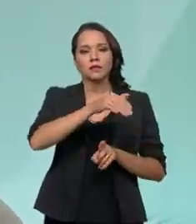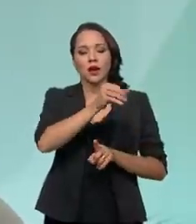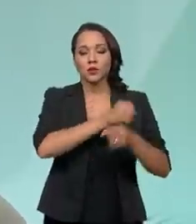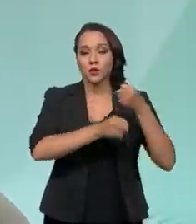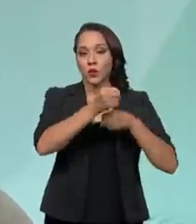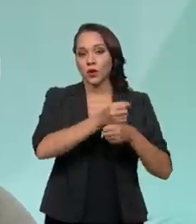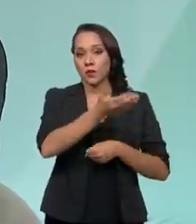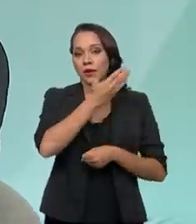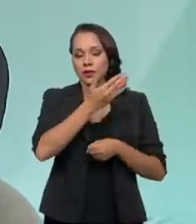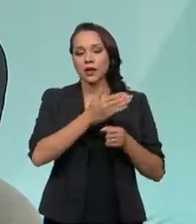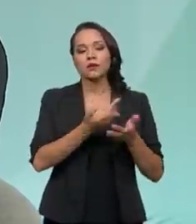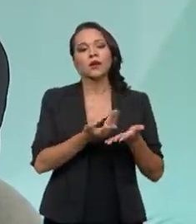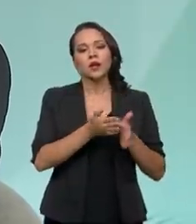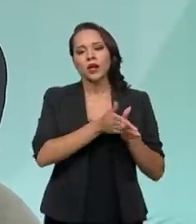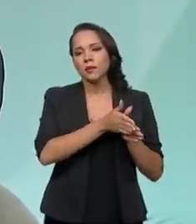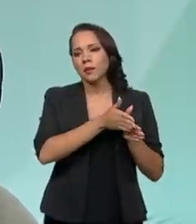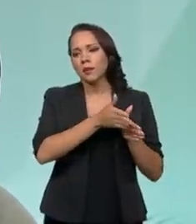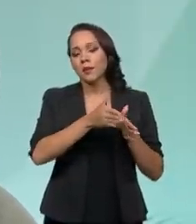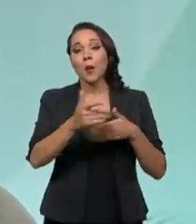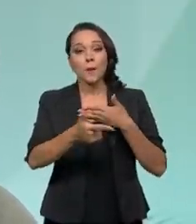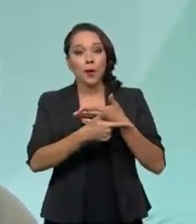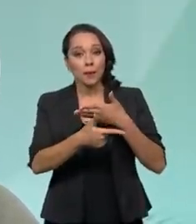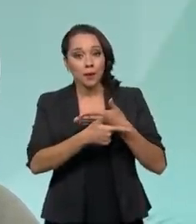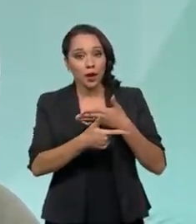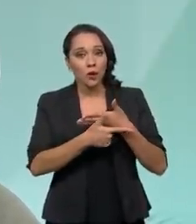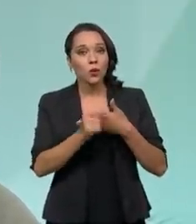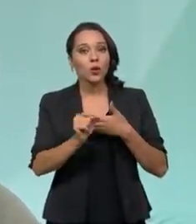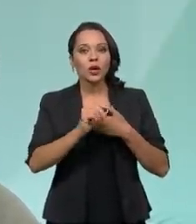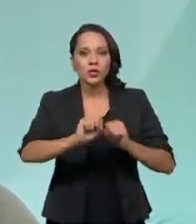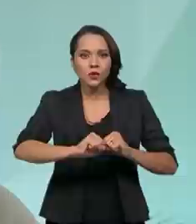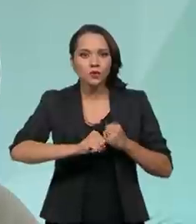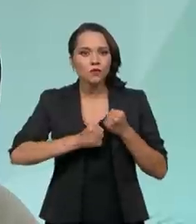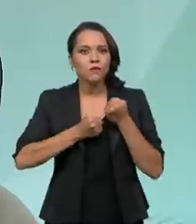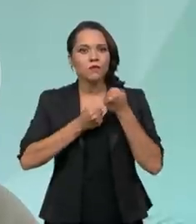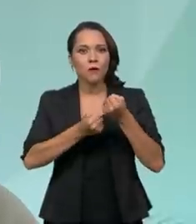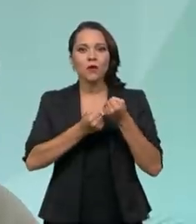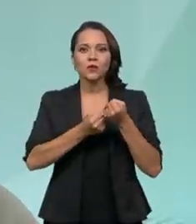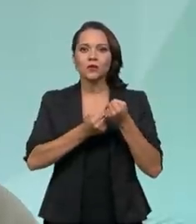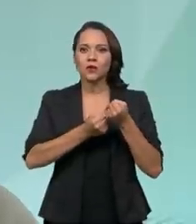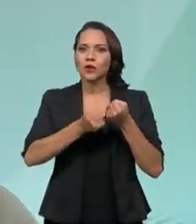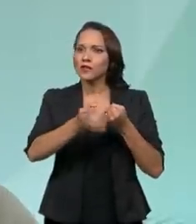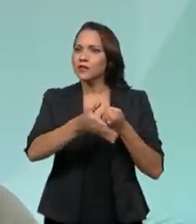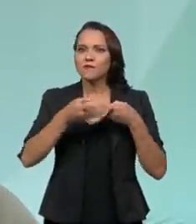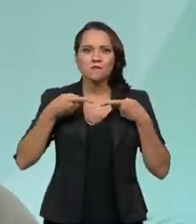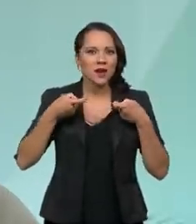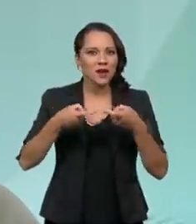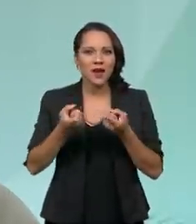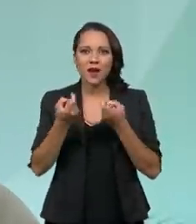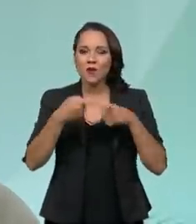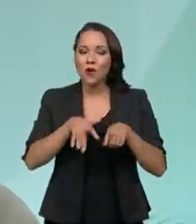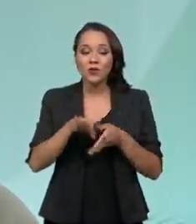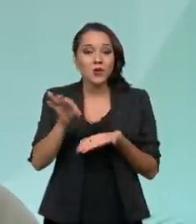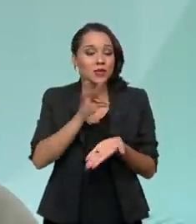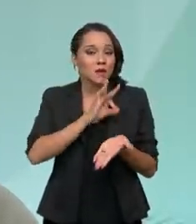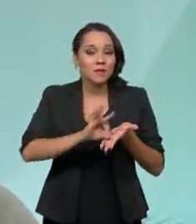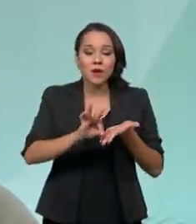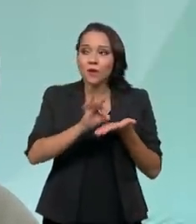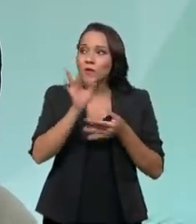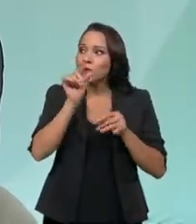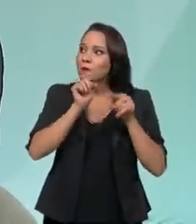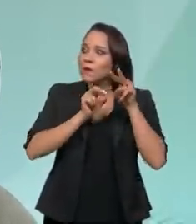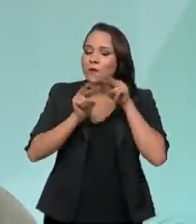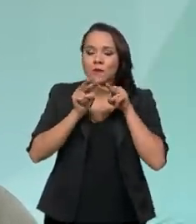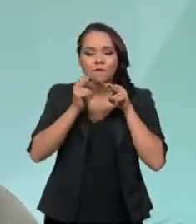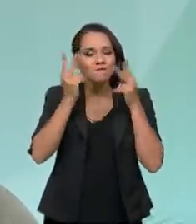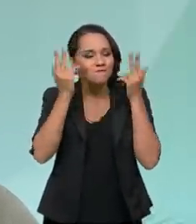ano passado, e nós exercemos um papel de esforço diante de uma guerra contra o inimigo invisível. Então,